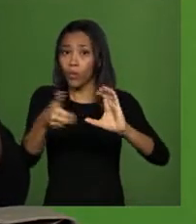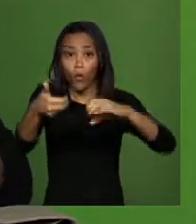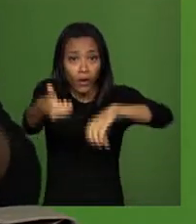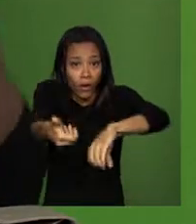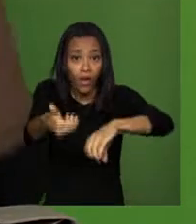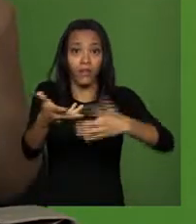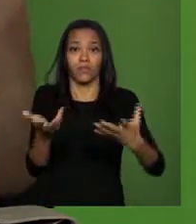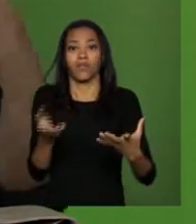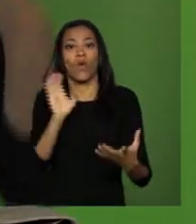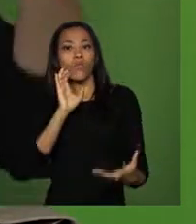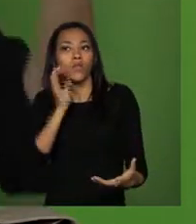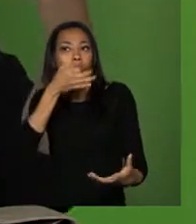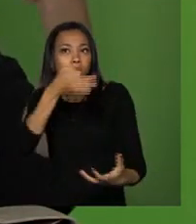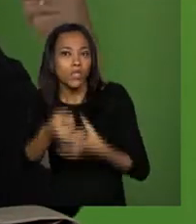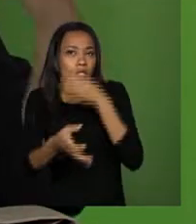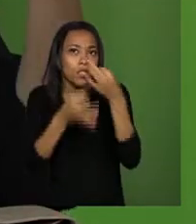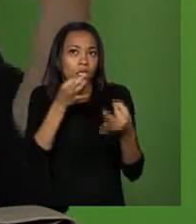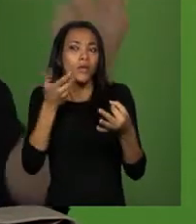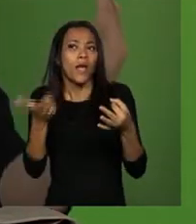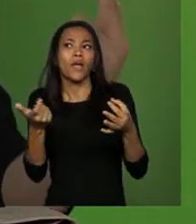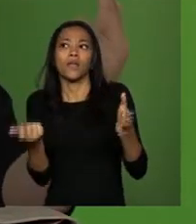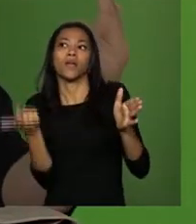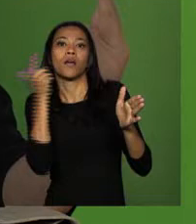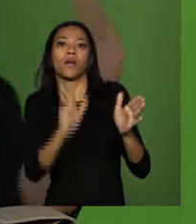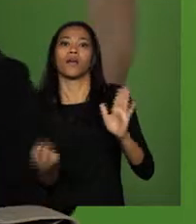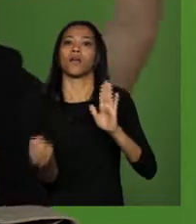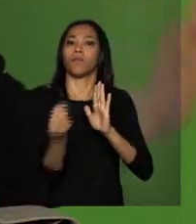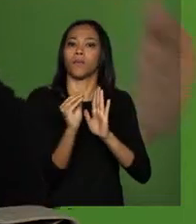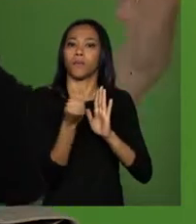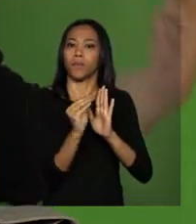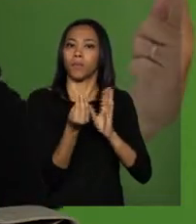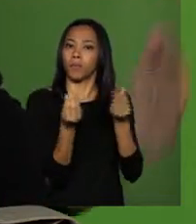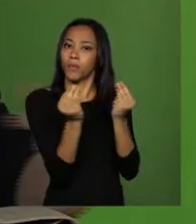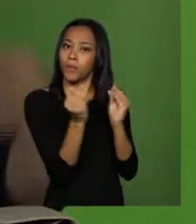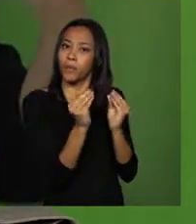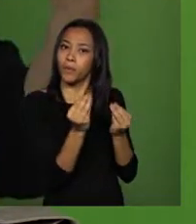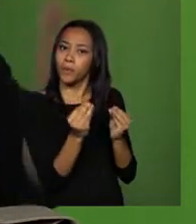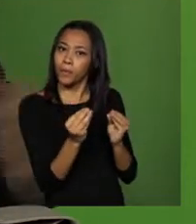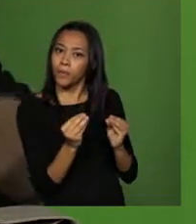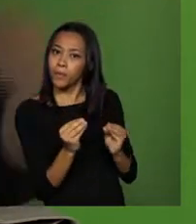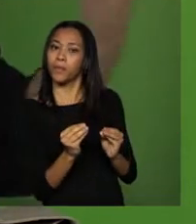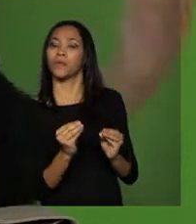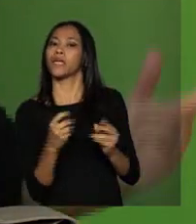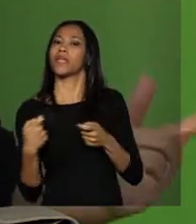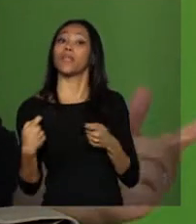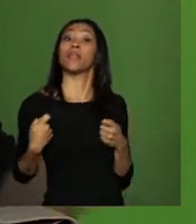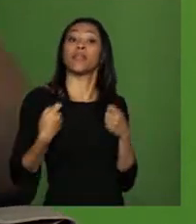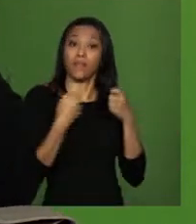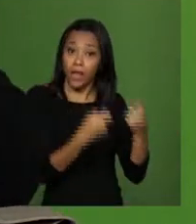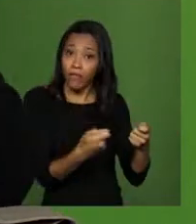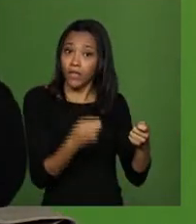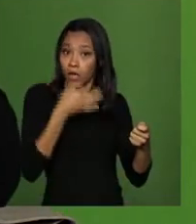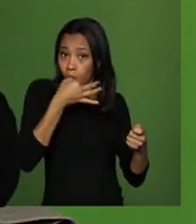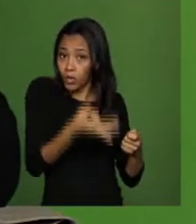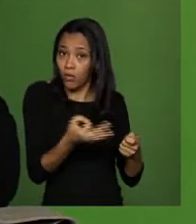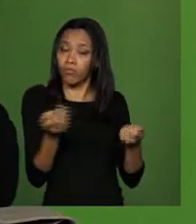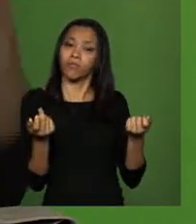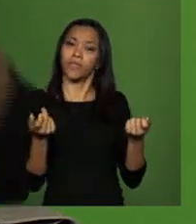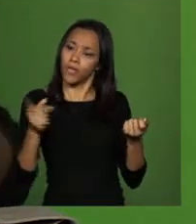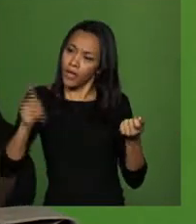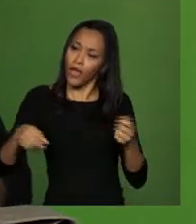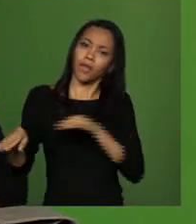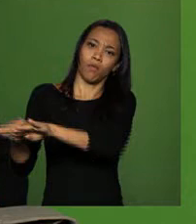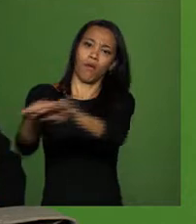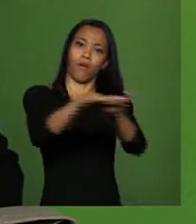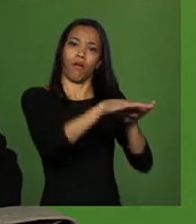ouvido, não, é ser ouvido, incluído e vencer. E ganhar o seu argumento dizendo que aquele argumento é de todos. Eu acho o seguinte,